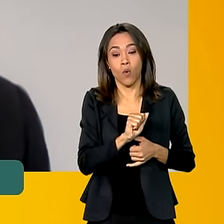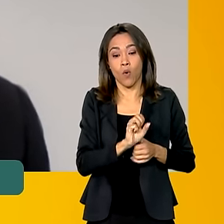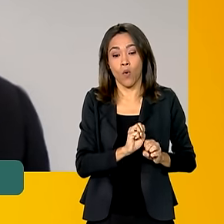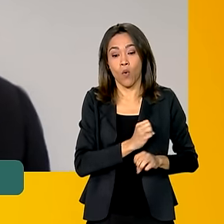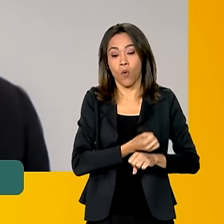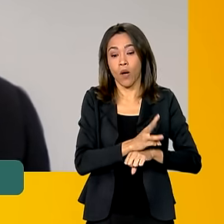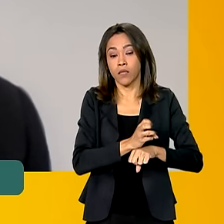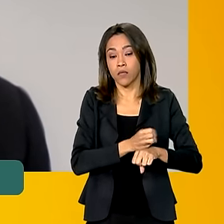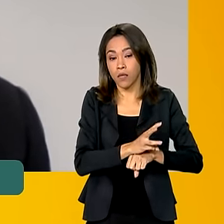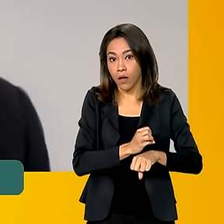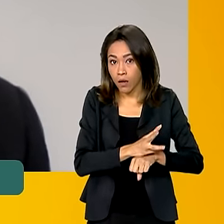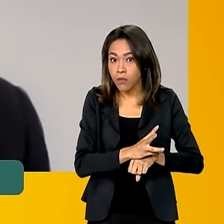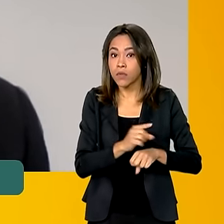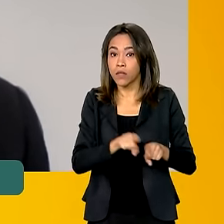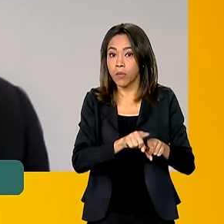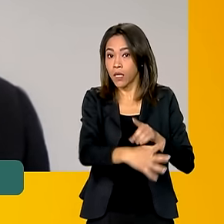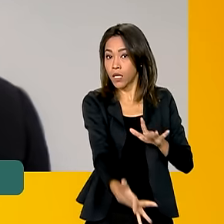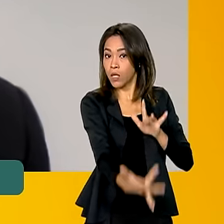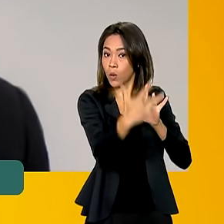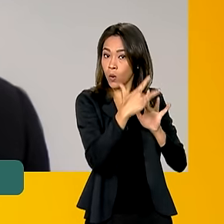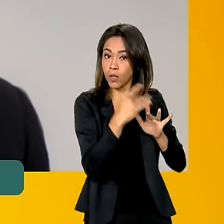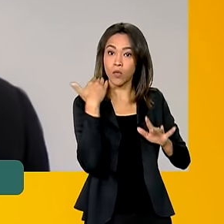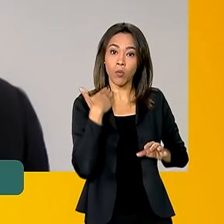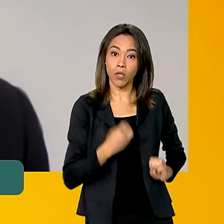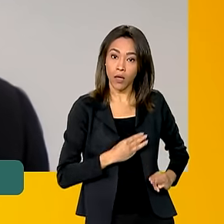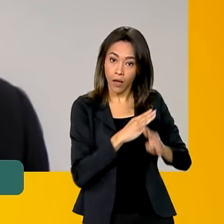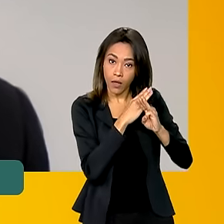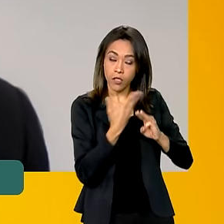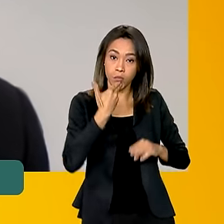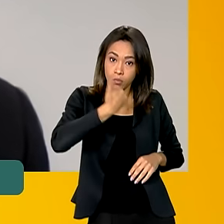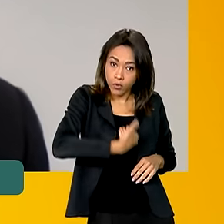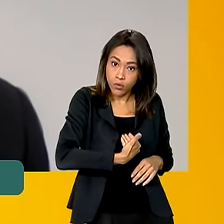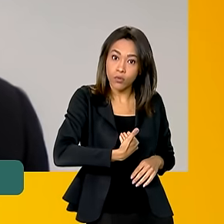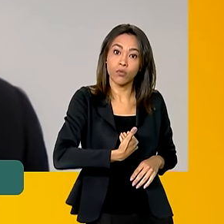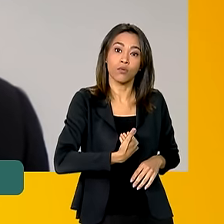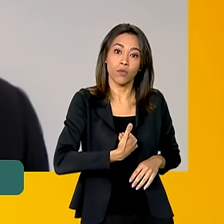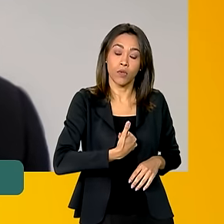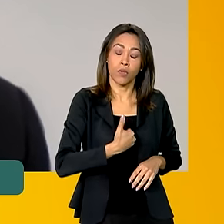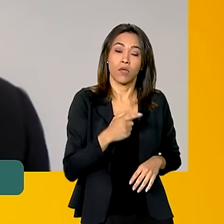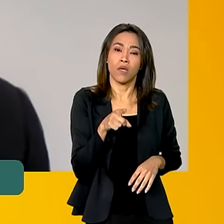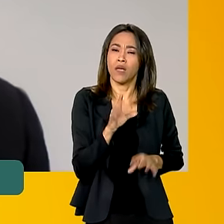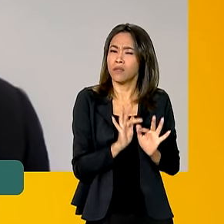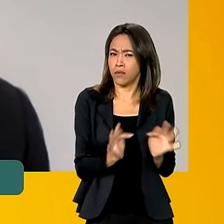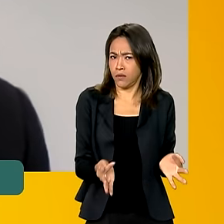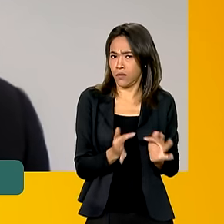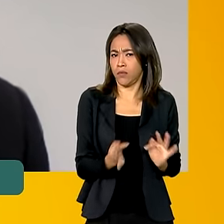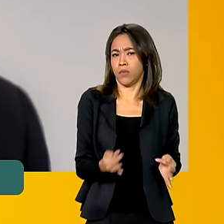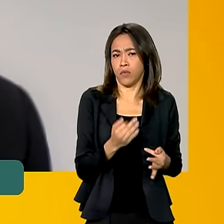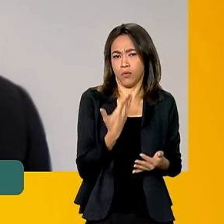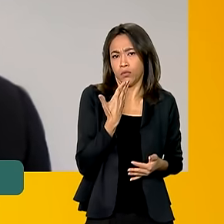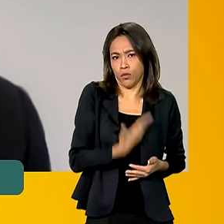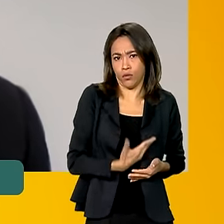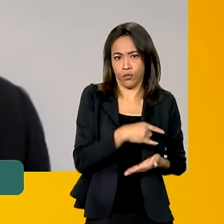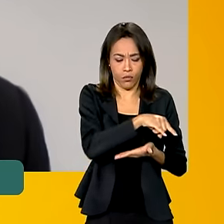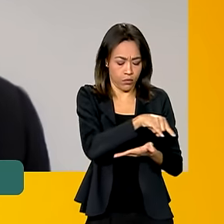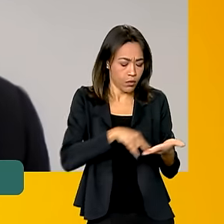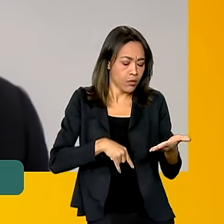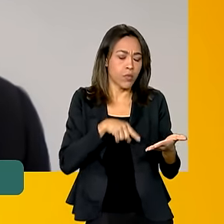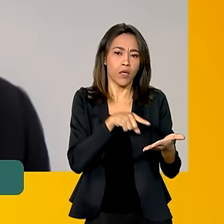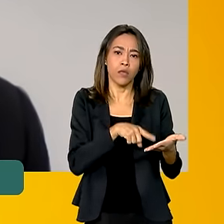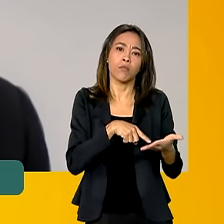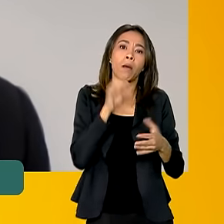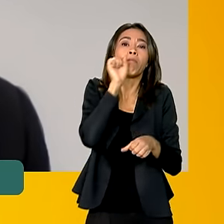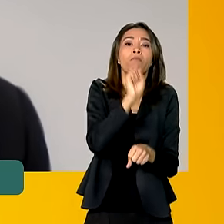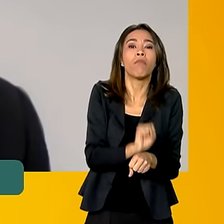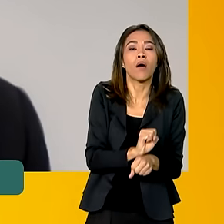-104-0104. Aí faz a solicitação. Uma solicitação muito simples e já são... Os